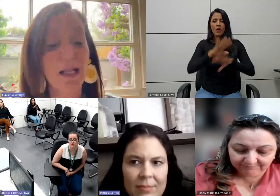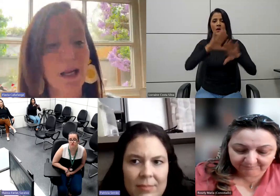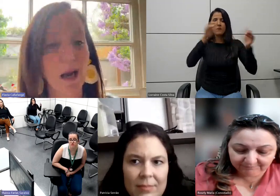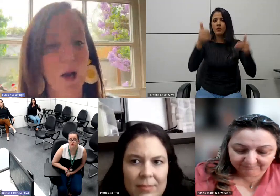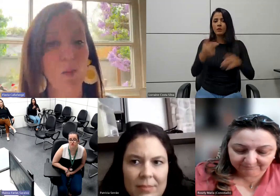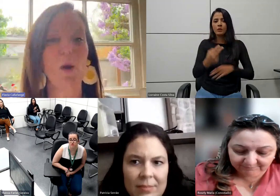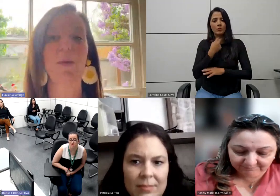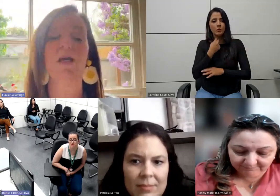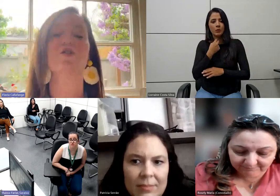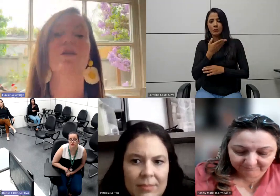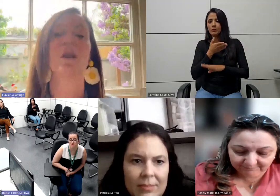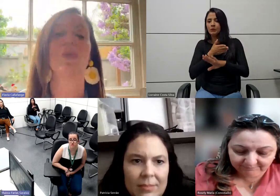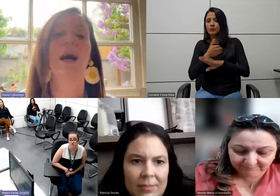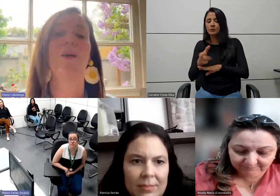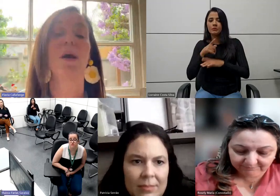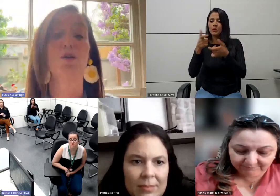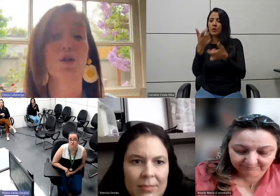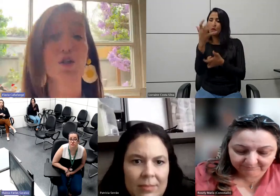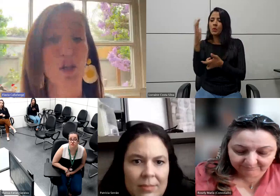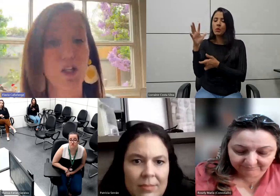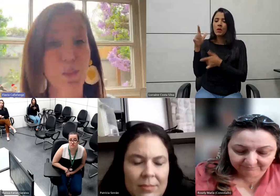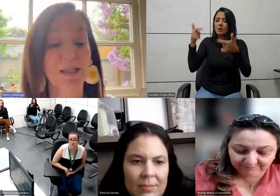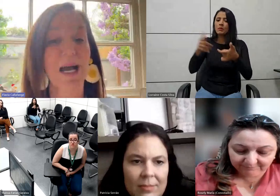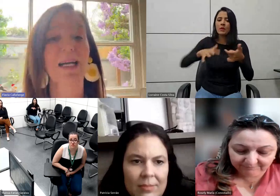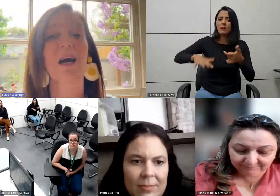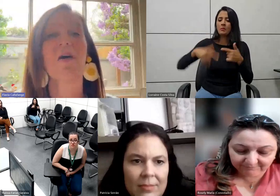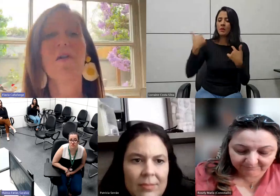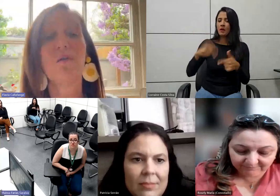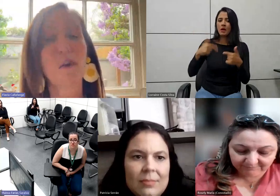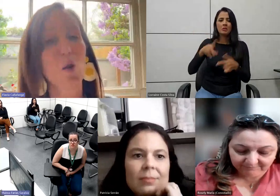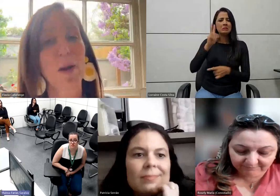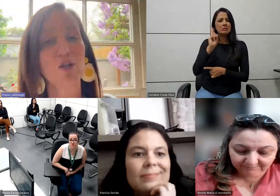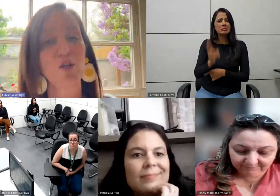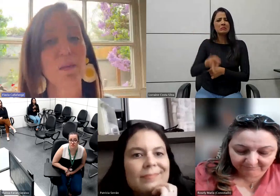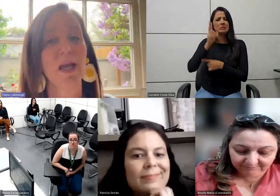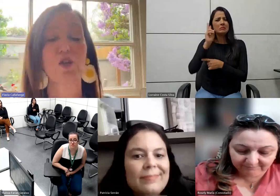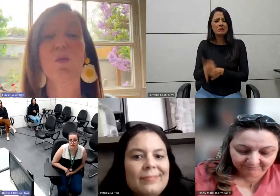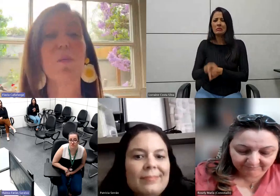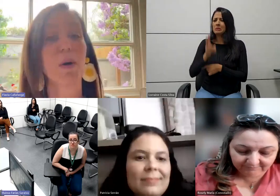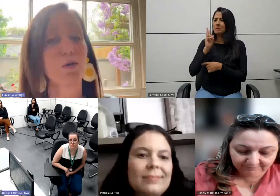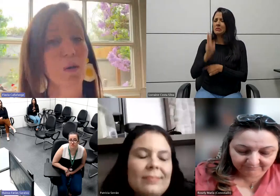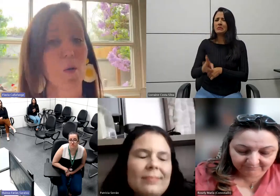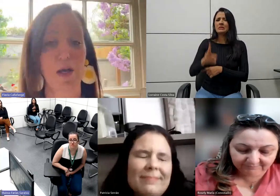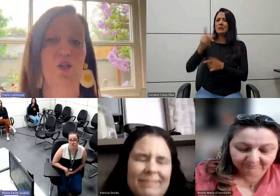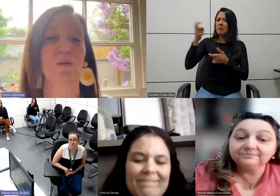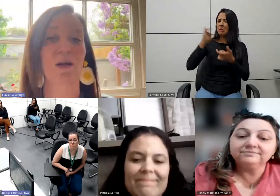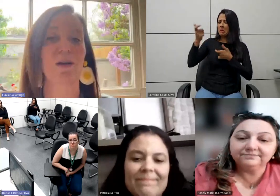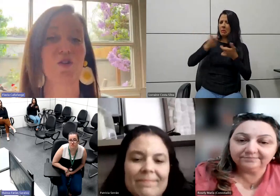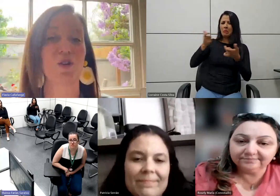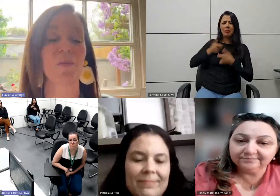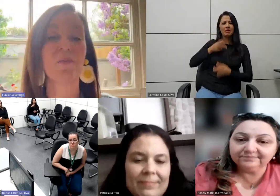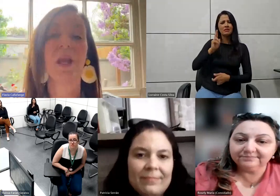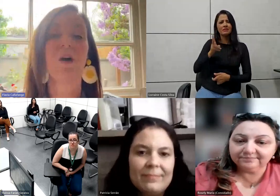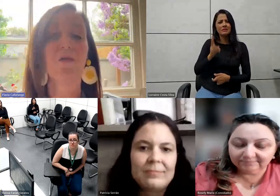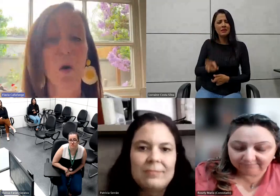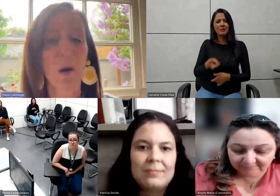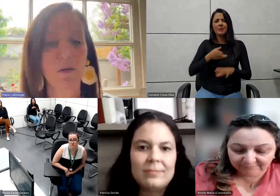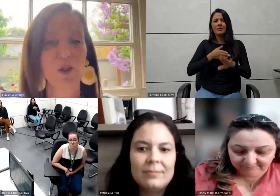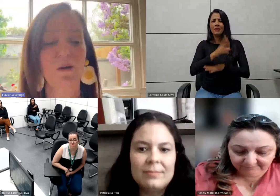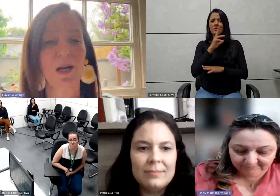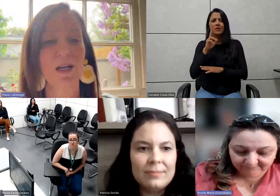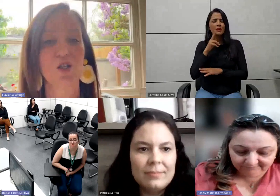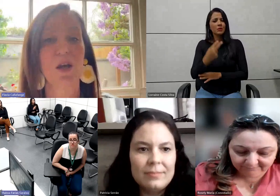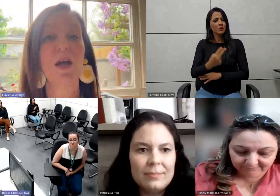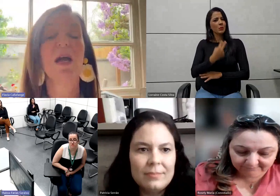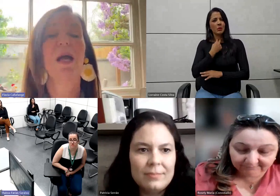posso ir ao meu ambiente para o trabalho, eu sou desrespeitada frequentemente, eu não posso ir um restaurante, eu